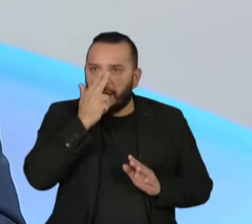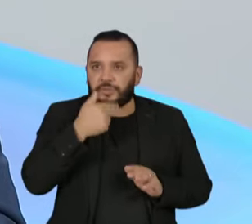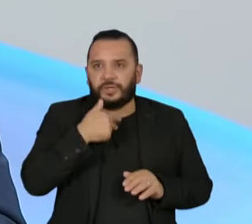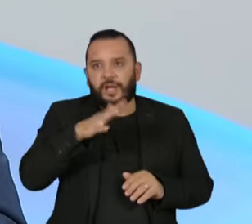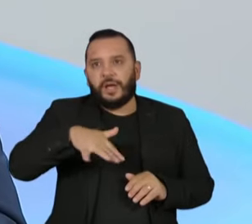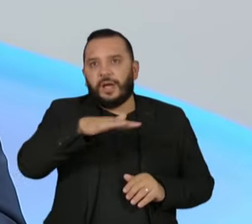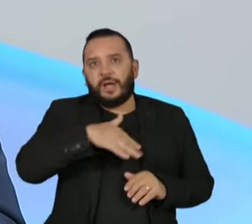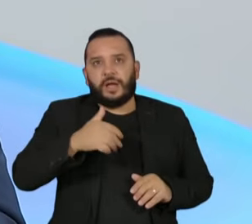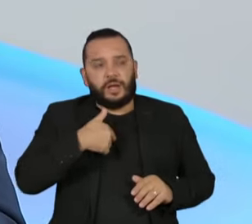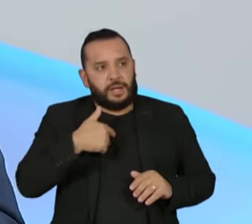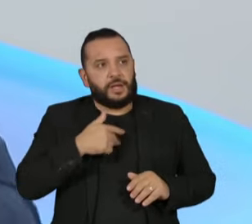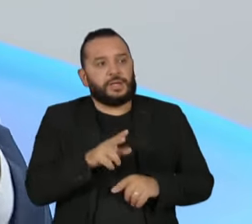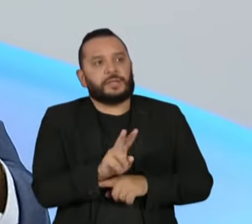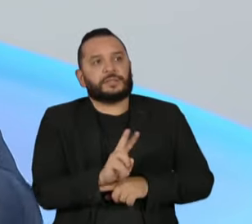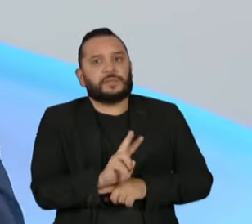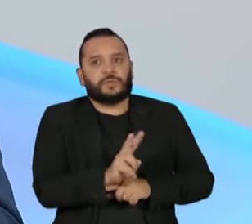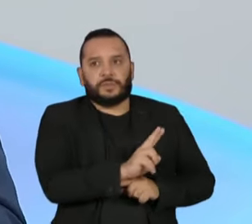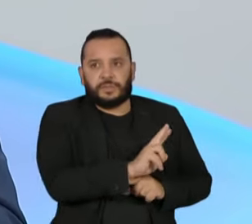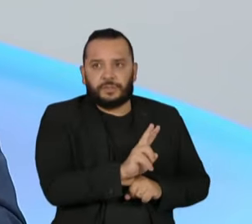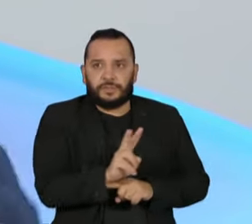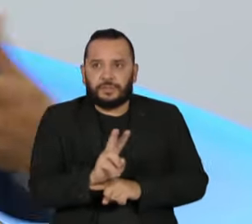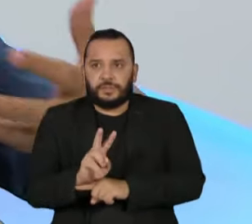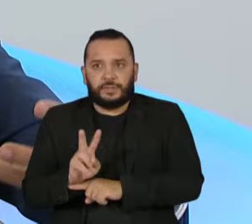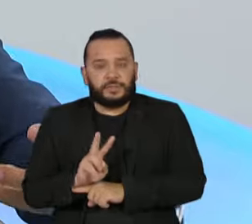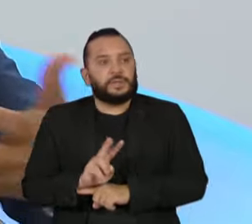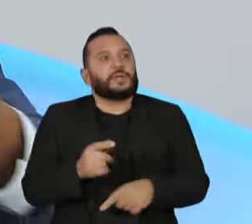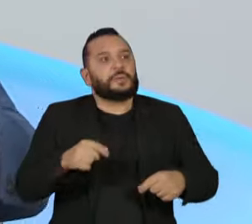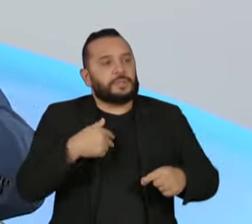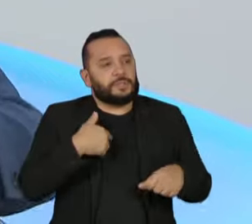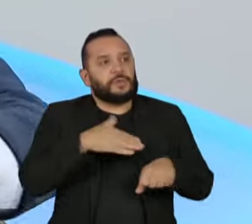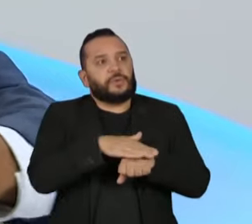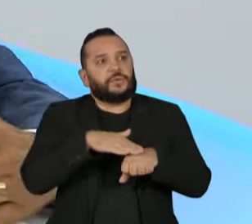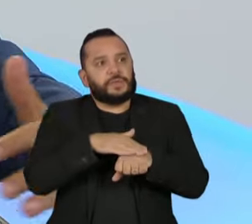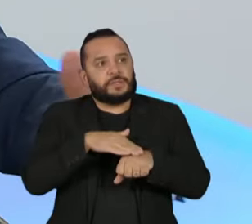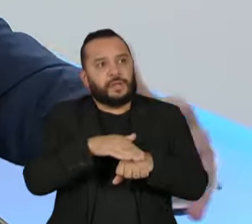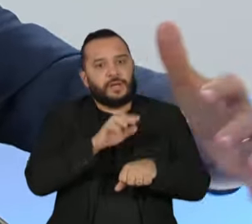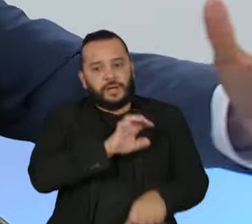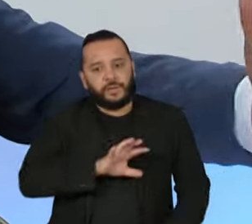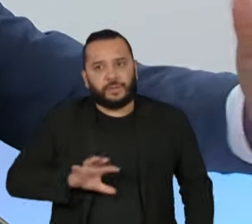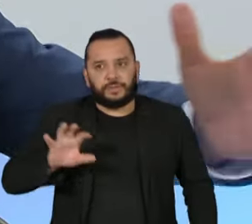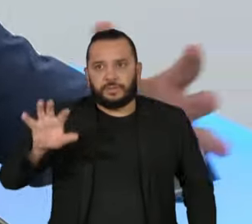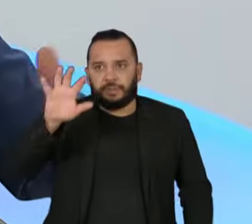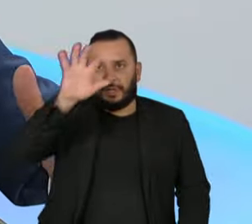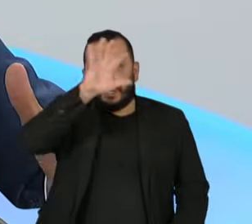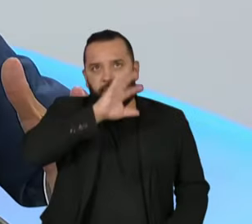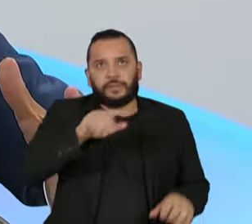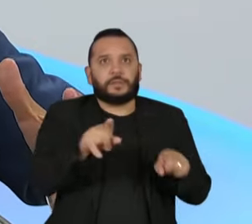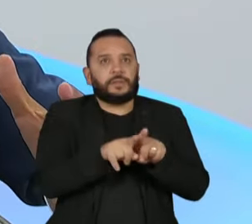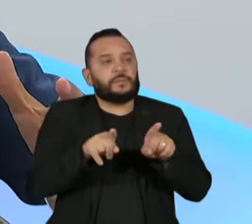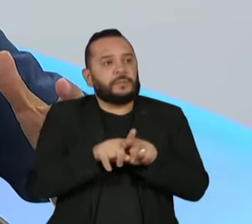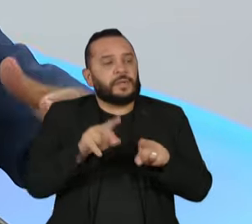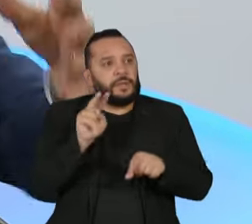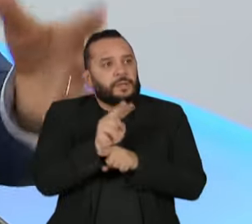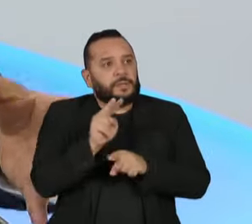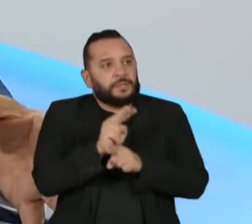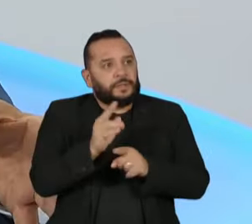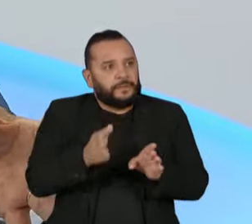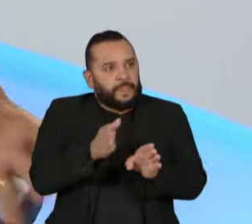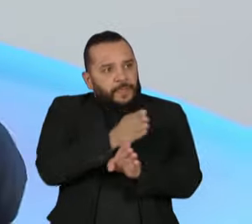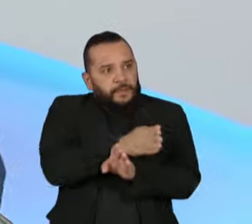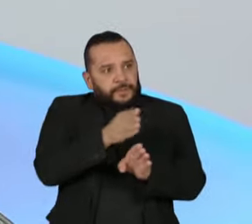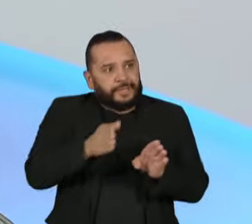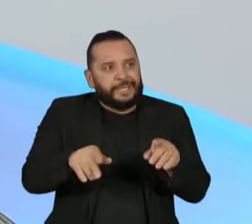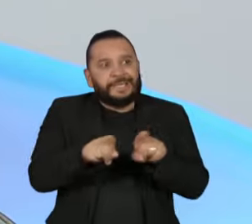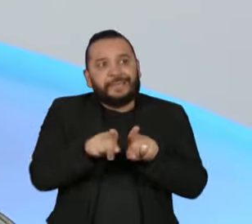da segurança do novo governo vai ter condições de dialogar com os estados, de uma força de proteção das fronteiras, nos